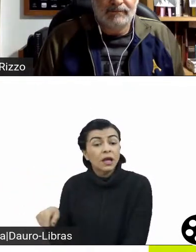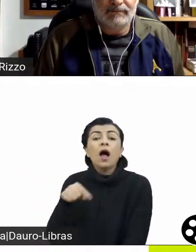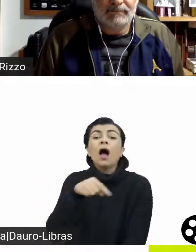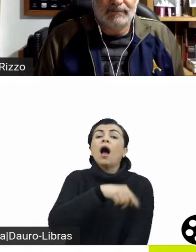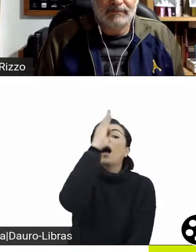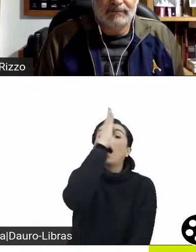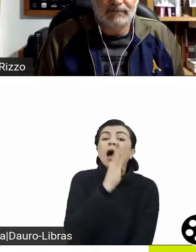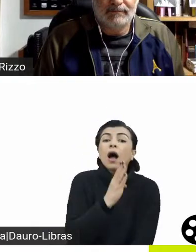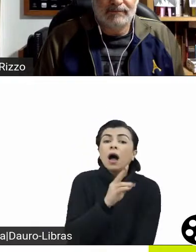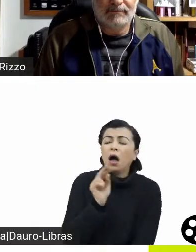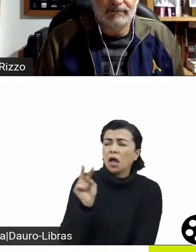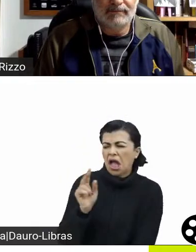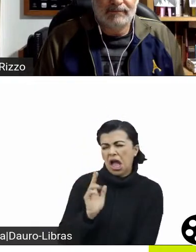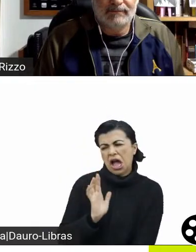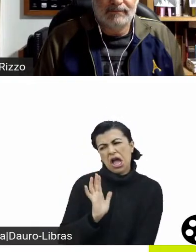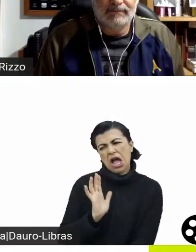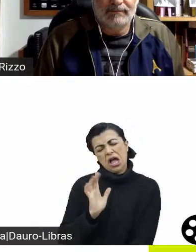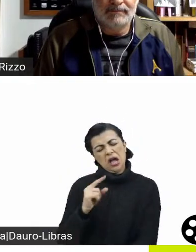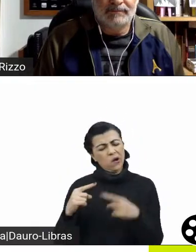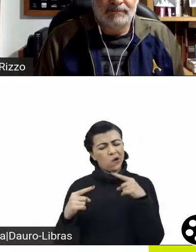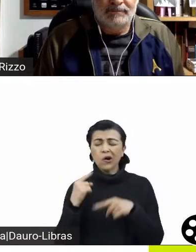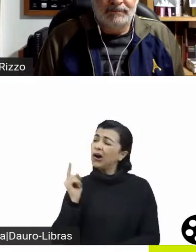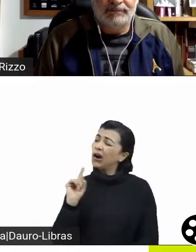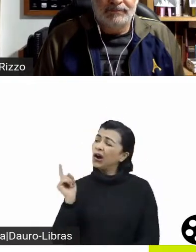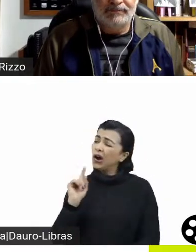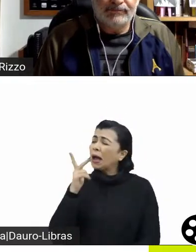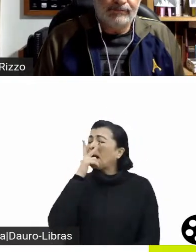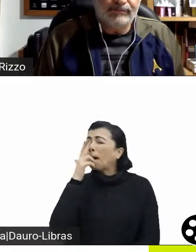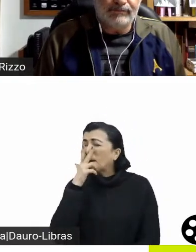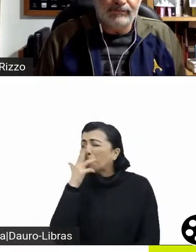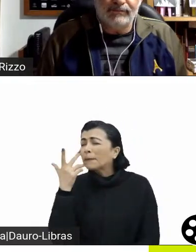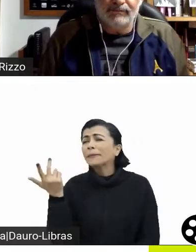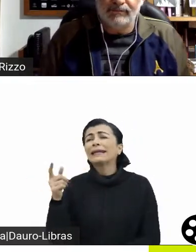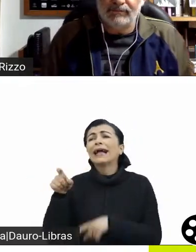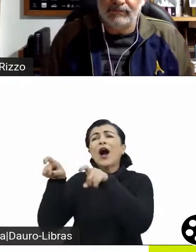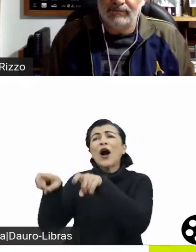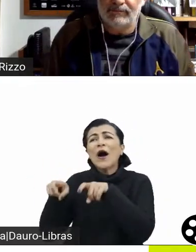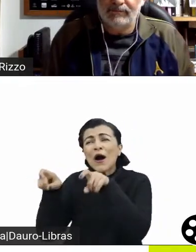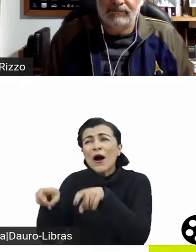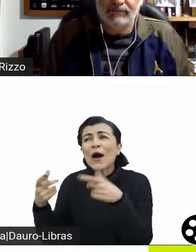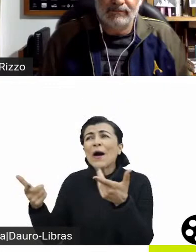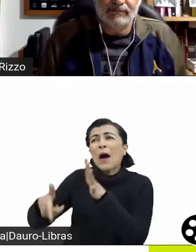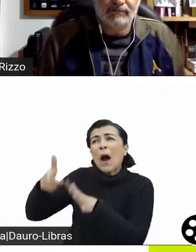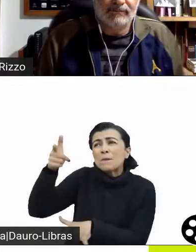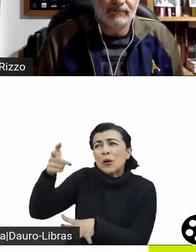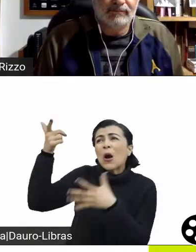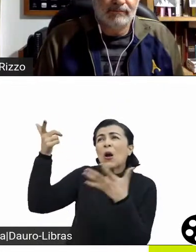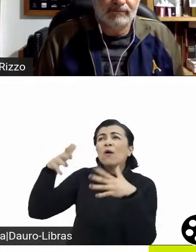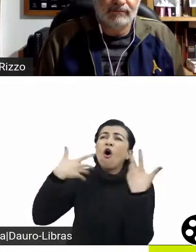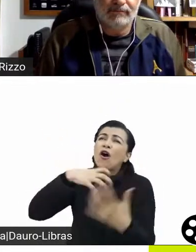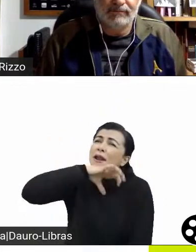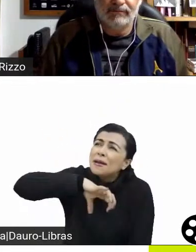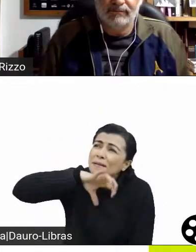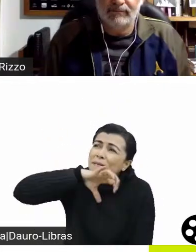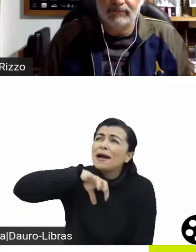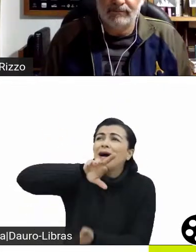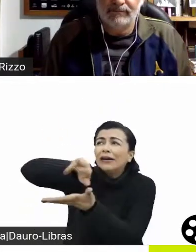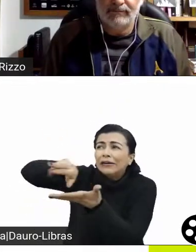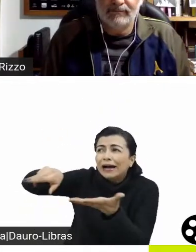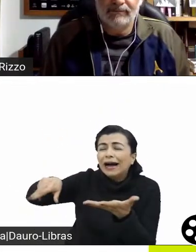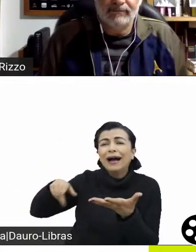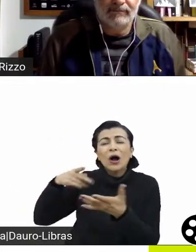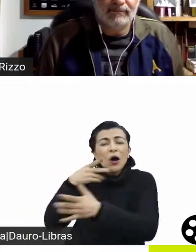porque nós associamos a Austrália com essa índole mais selvagem, animais mais exóticos, costumes